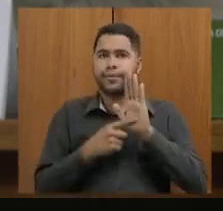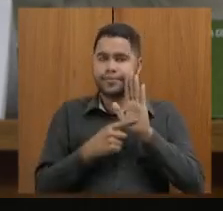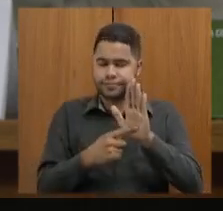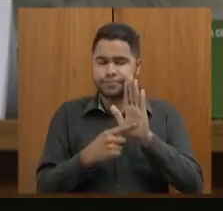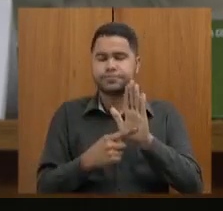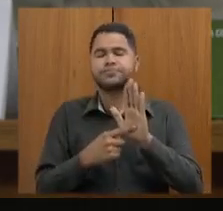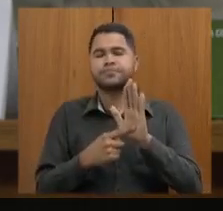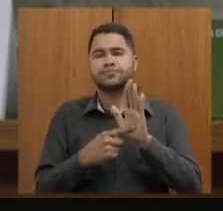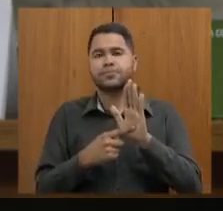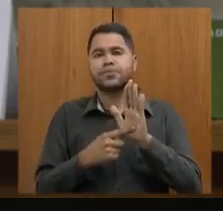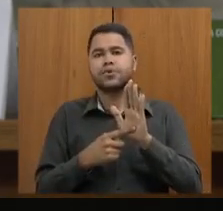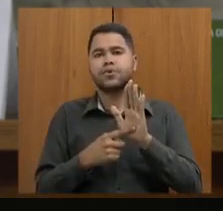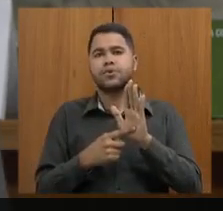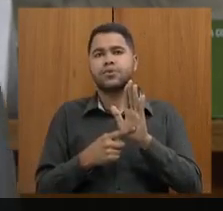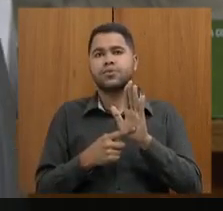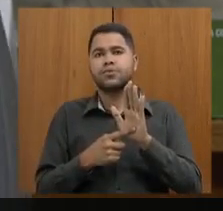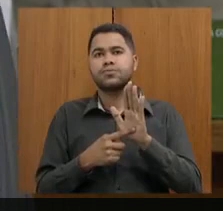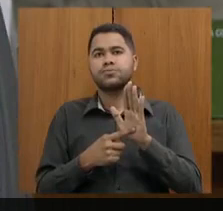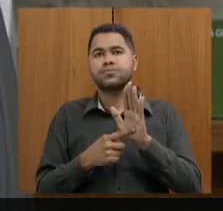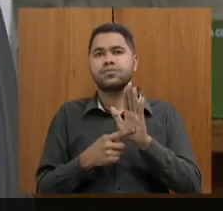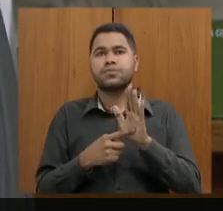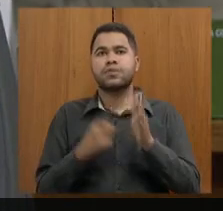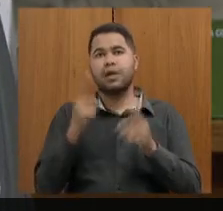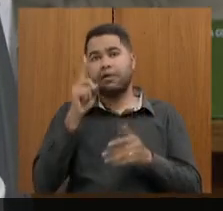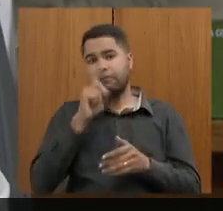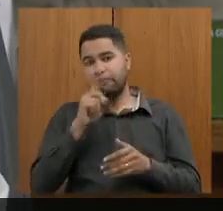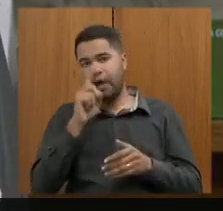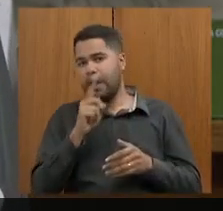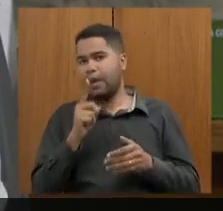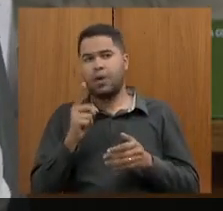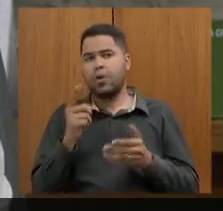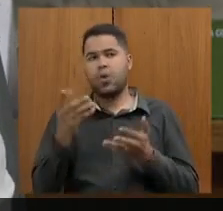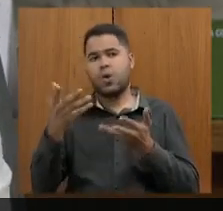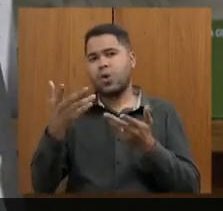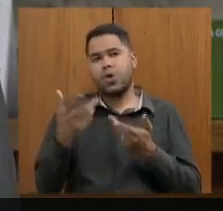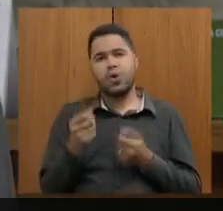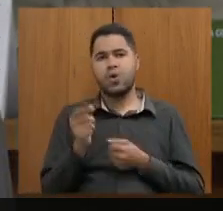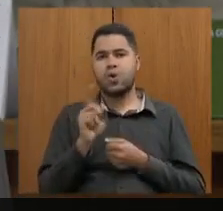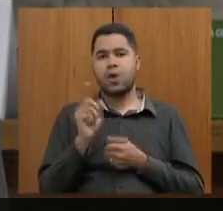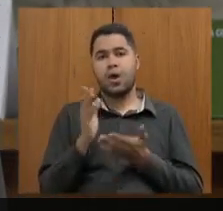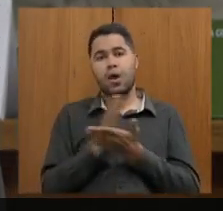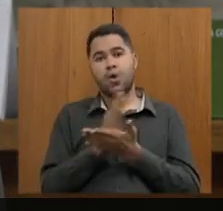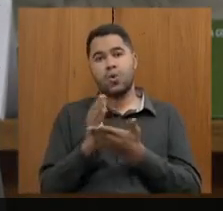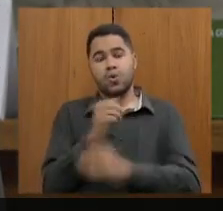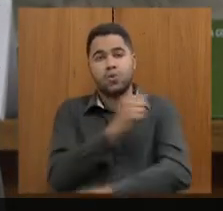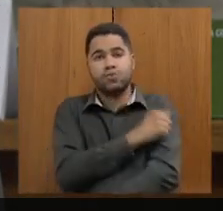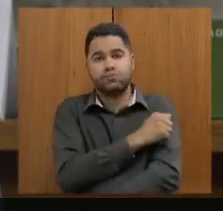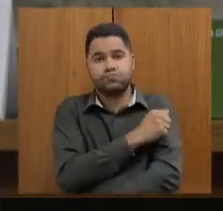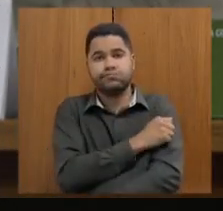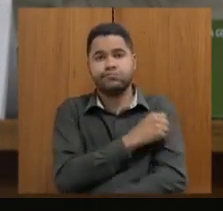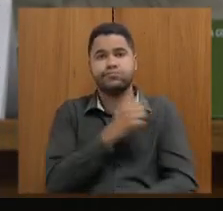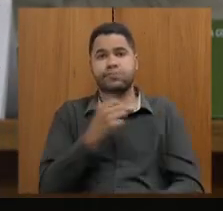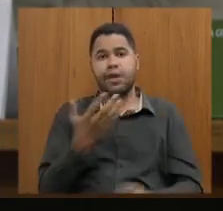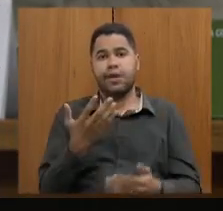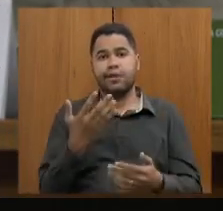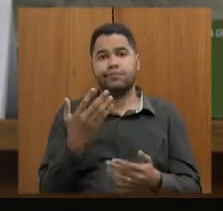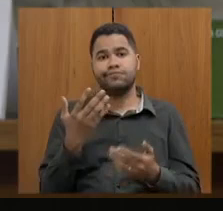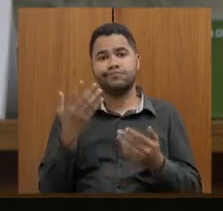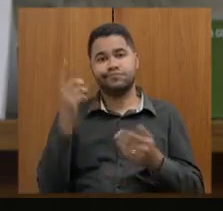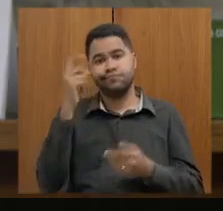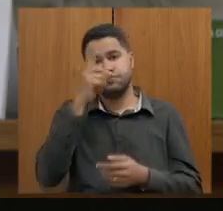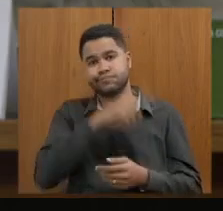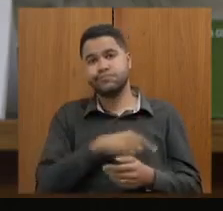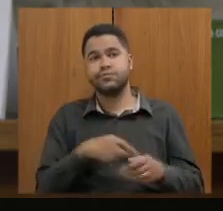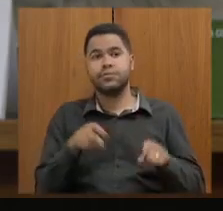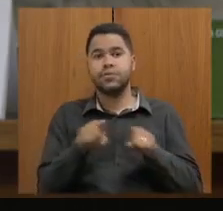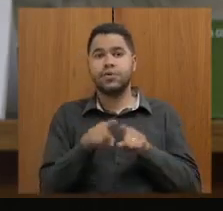na falha, no não atendimento de algum estudante. Então, isso é extremamente crítico. No que